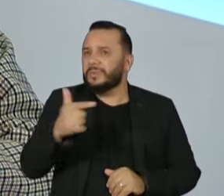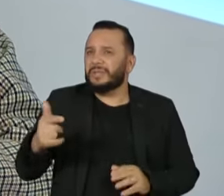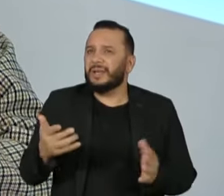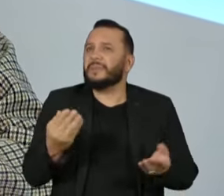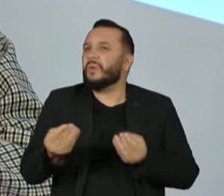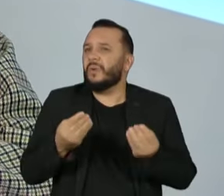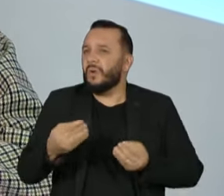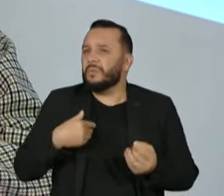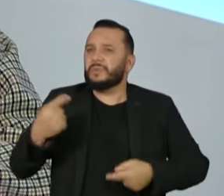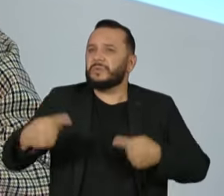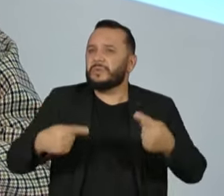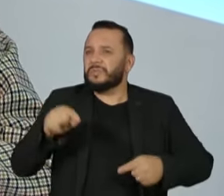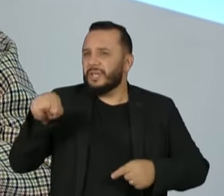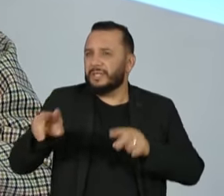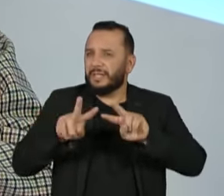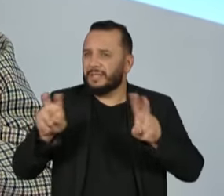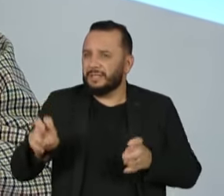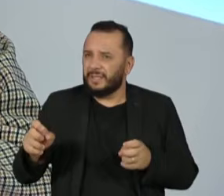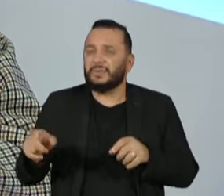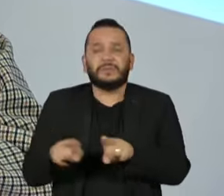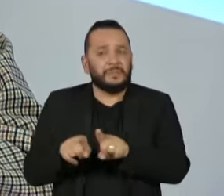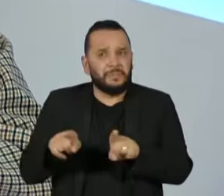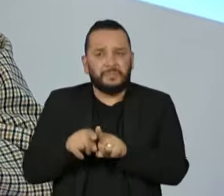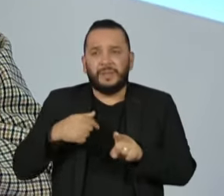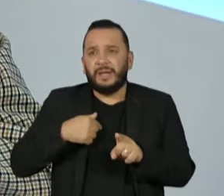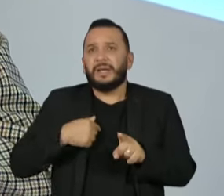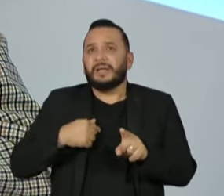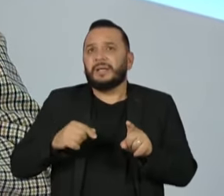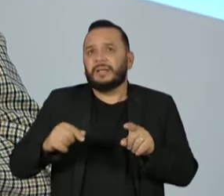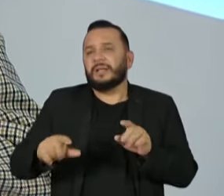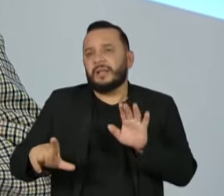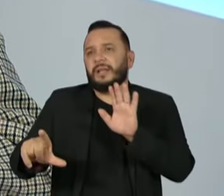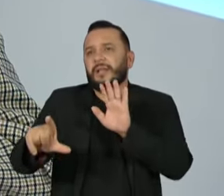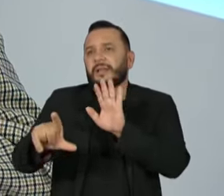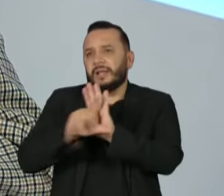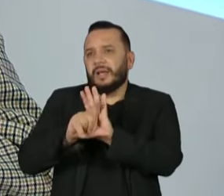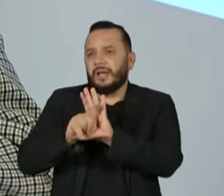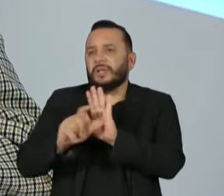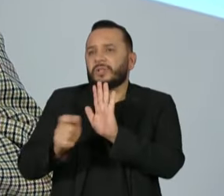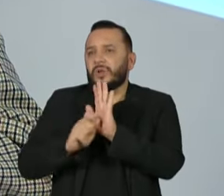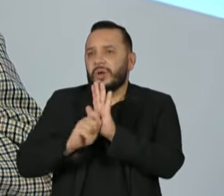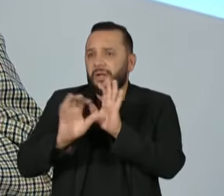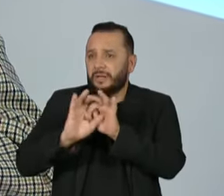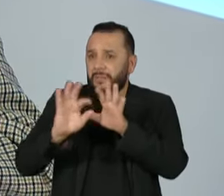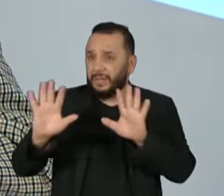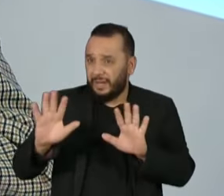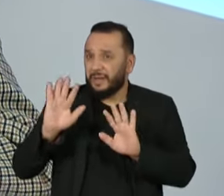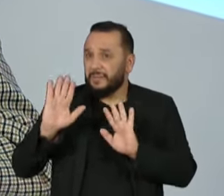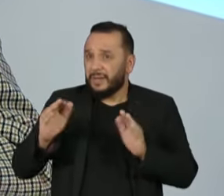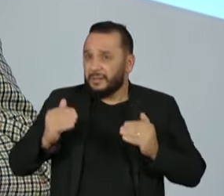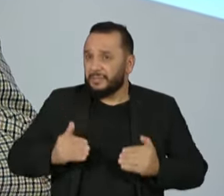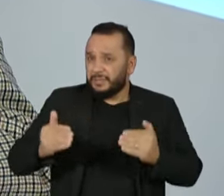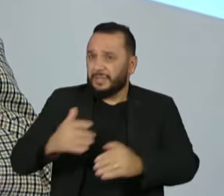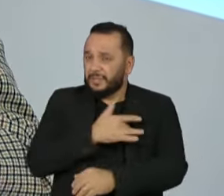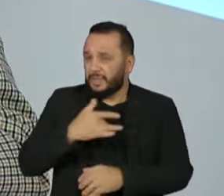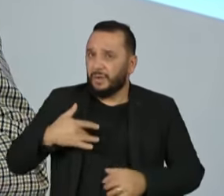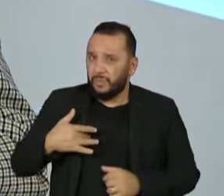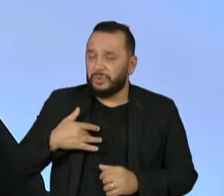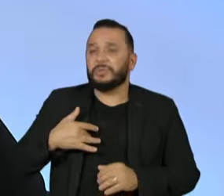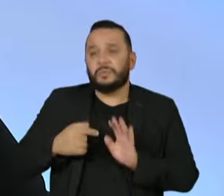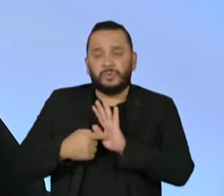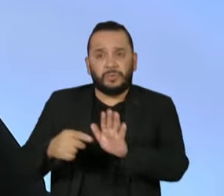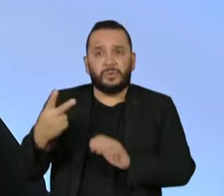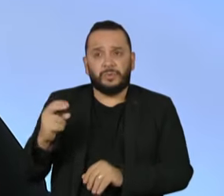legalização de drogas? Porque os dados de aborto no Brasil são muito imprecisos ainda. Mas o Ministério da Saúde trouxe em 2018 que pelo menos duas mulheres morrem